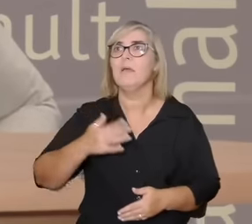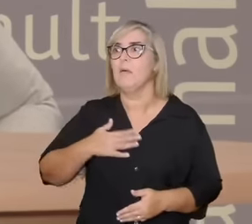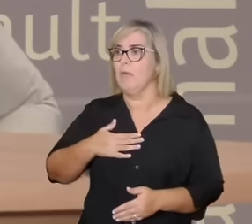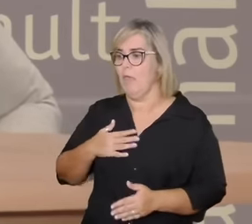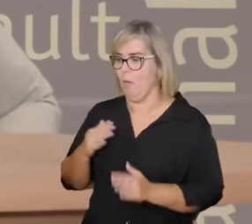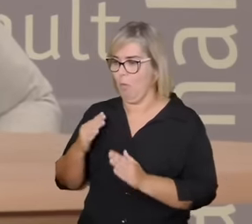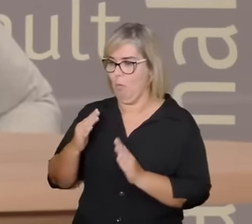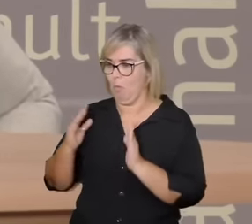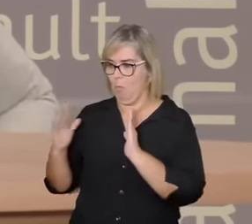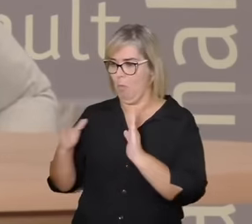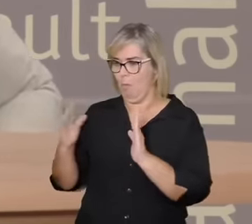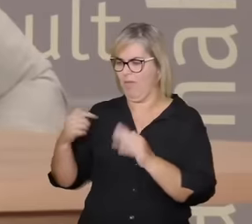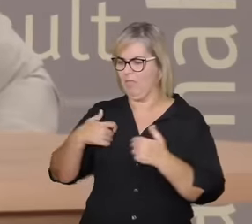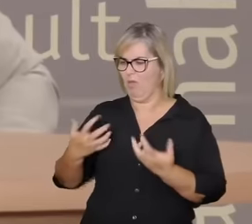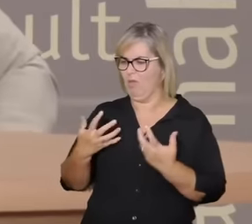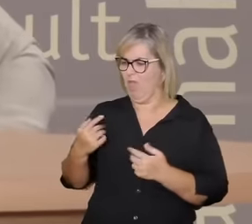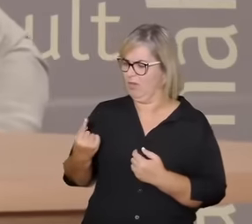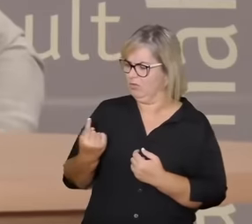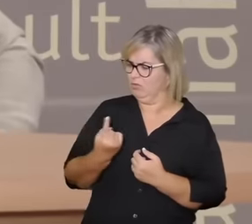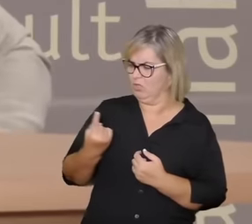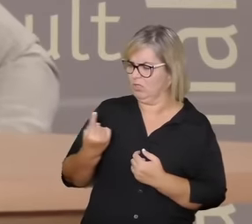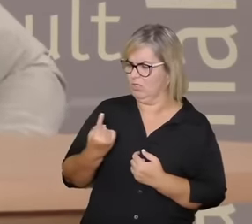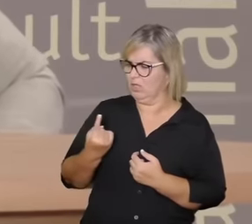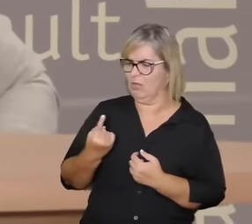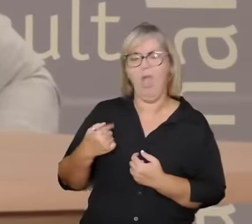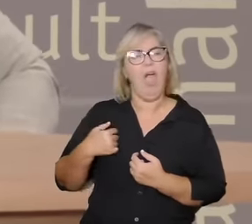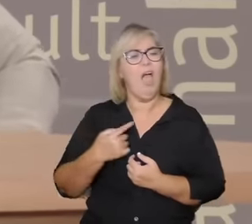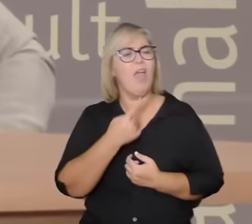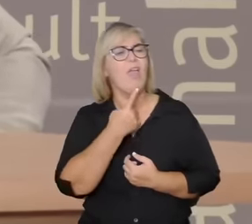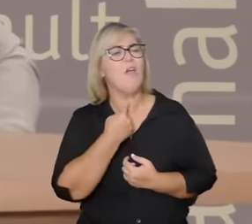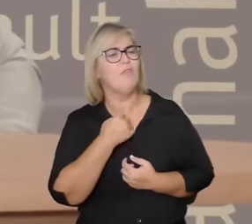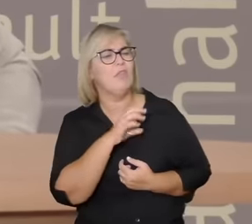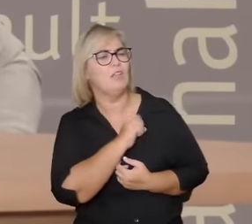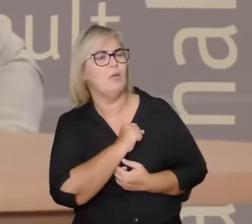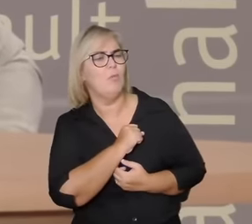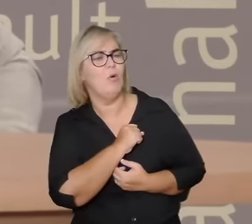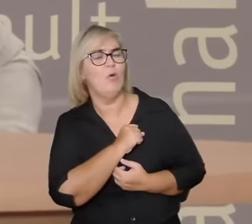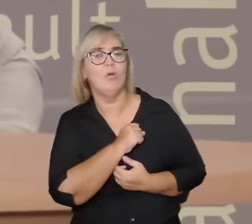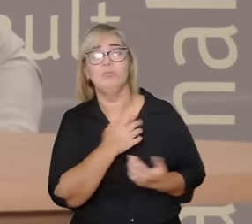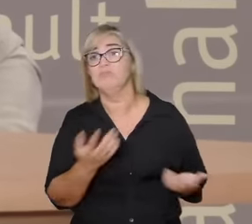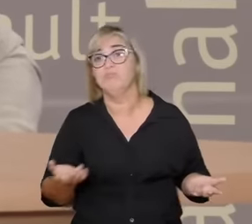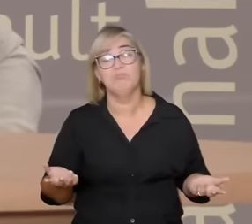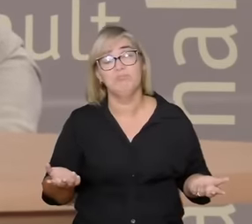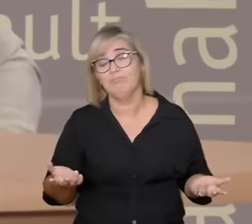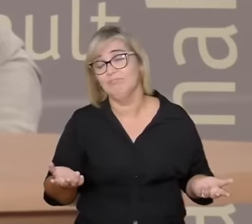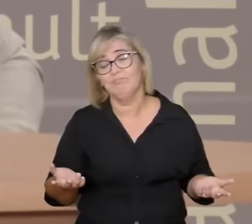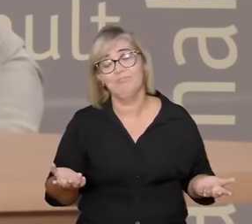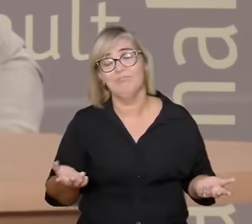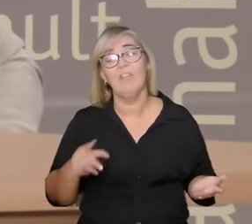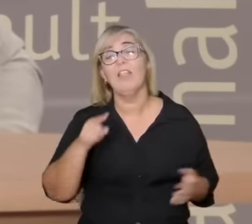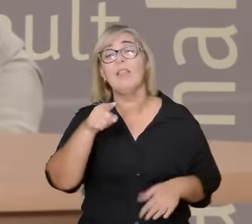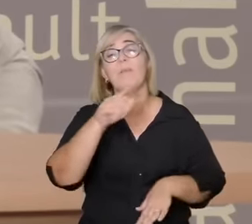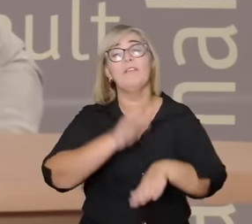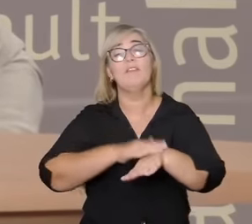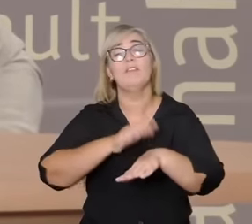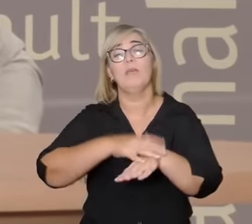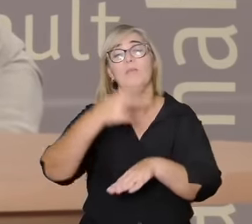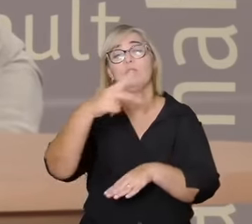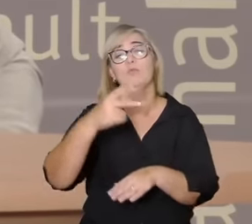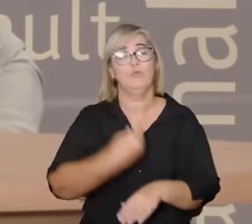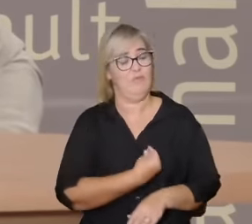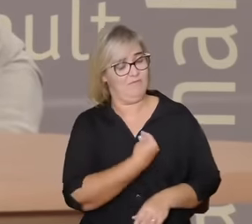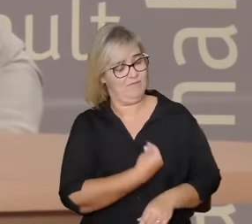outro num ciclo de vida orcaholic podem ter o desencontro vão ter que conversar e negociar isso